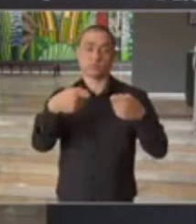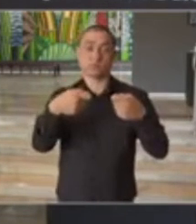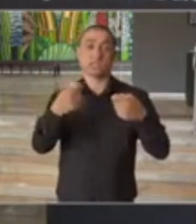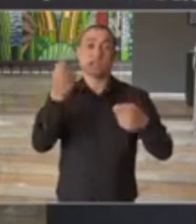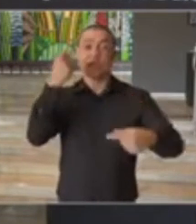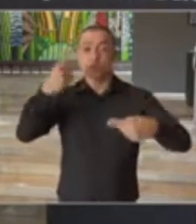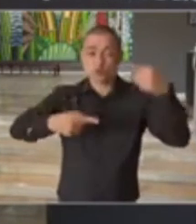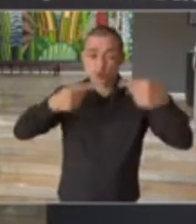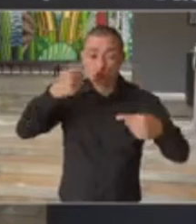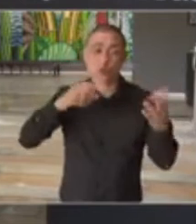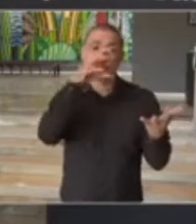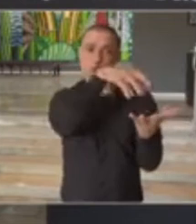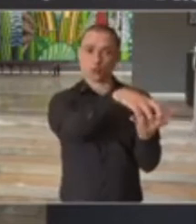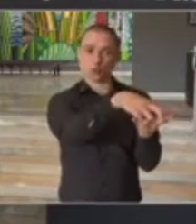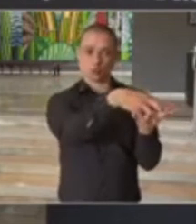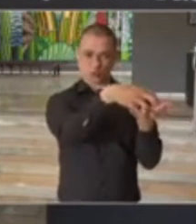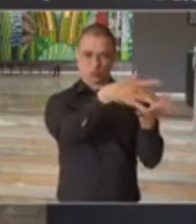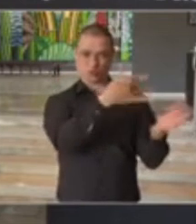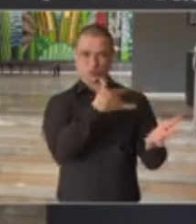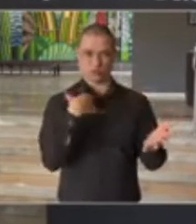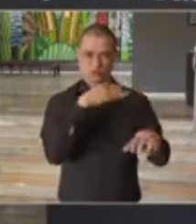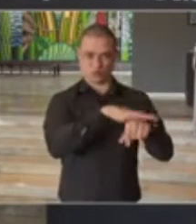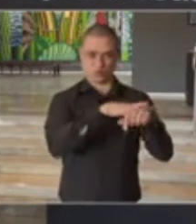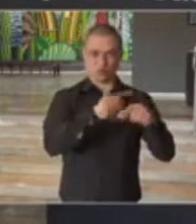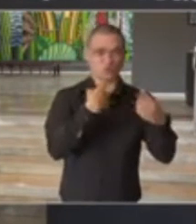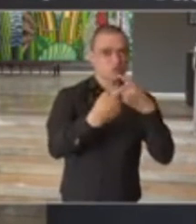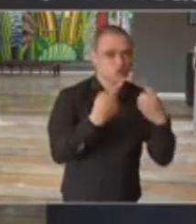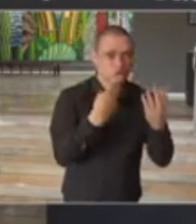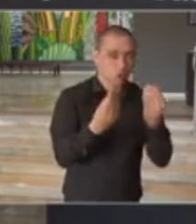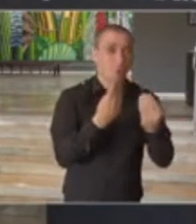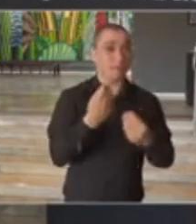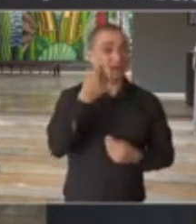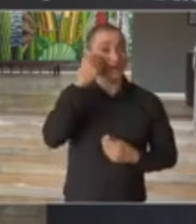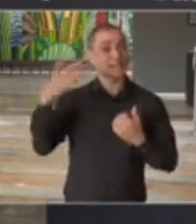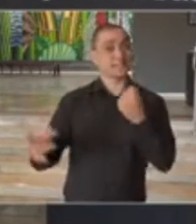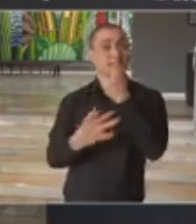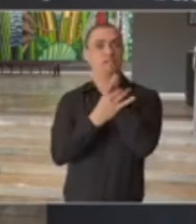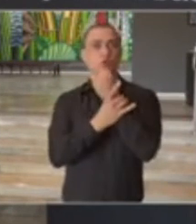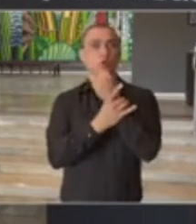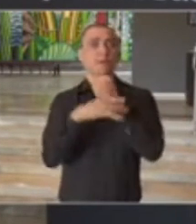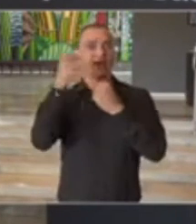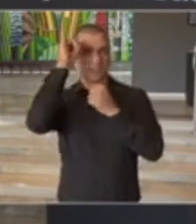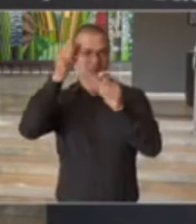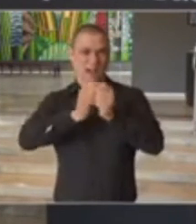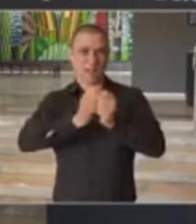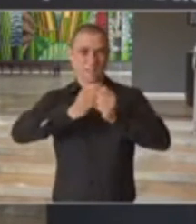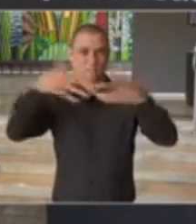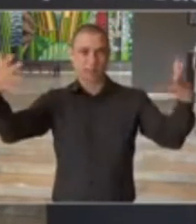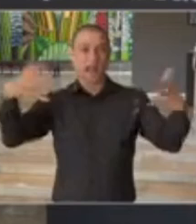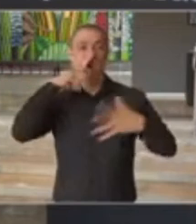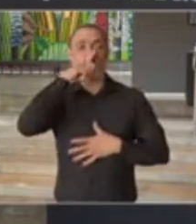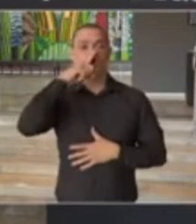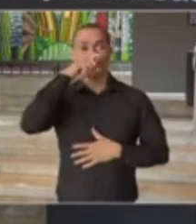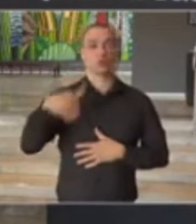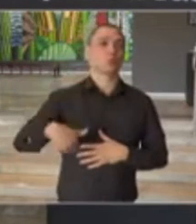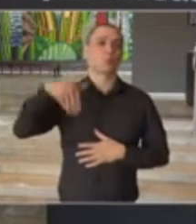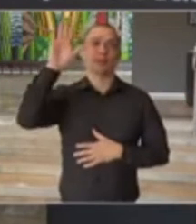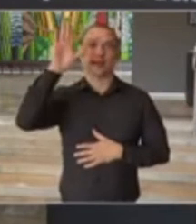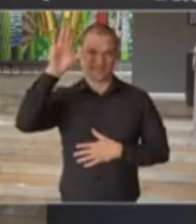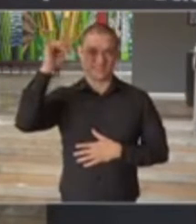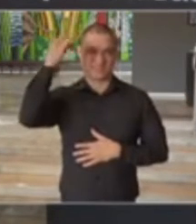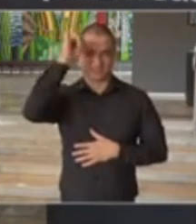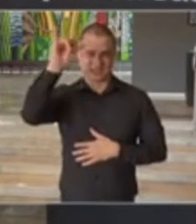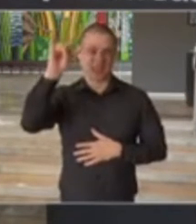uma discussão com o centro de contingência para que isso fosse seguro, para que não aumentássemos o risco, na medida do